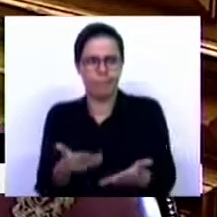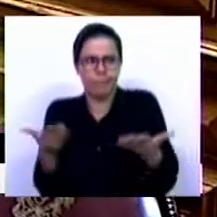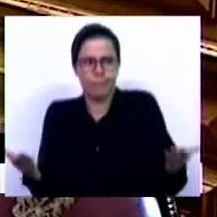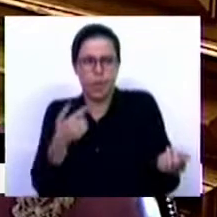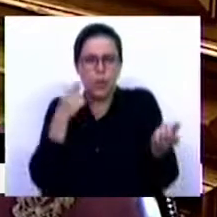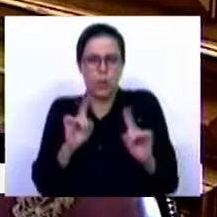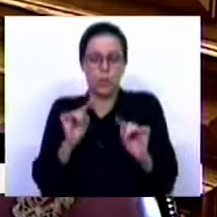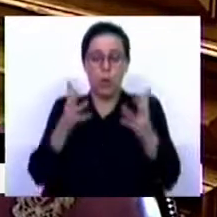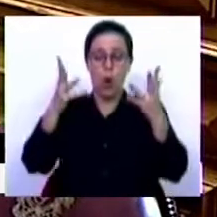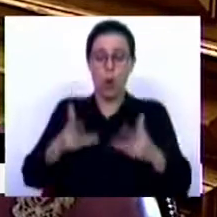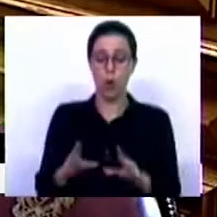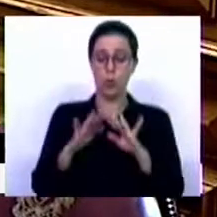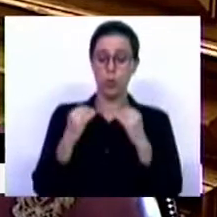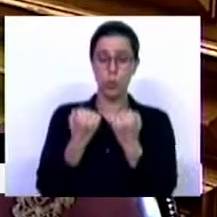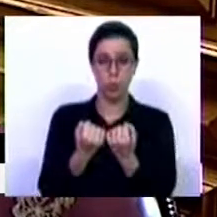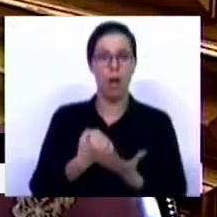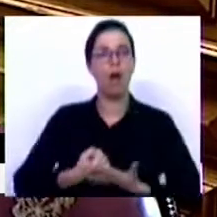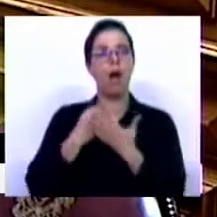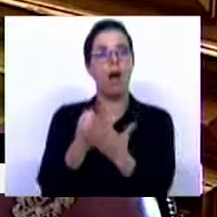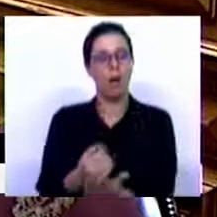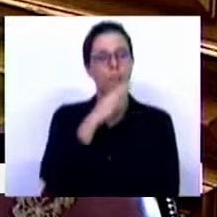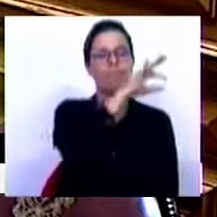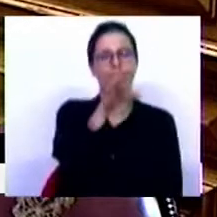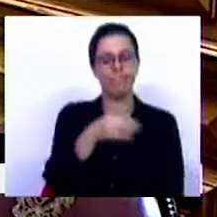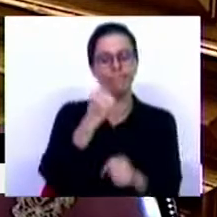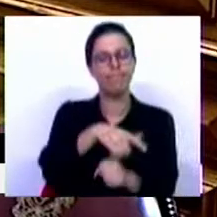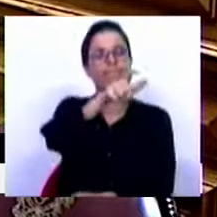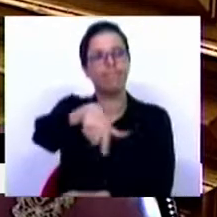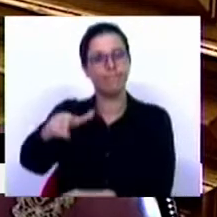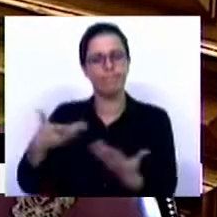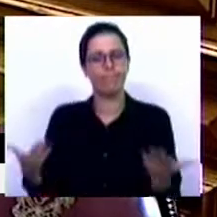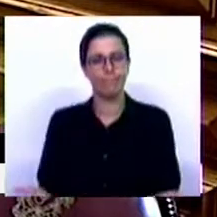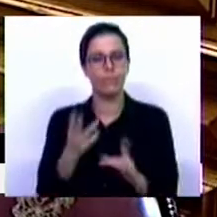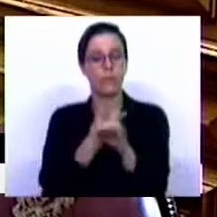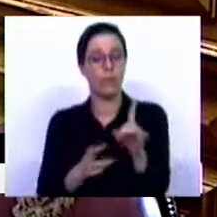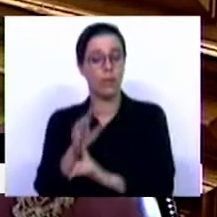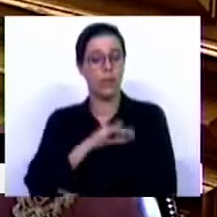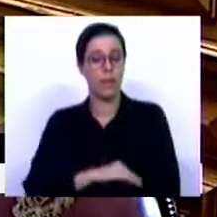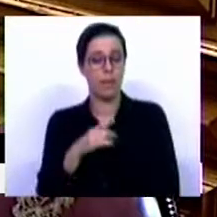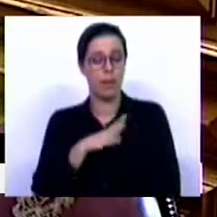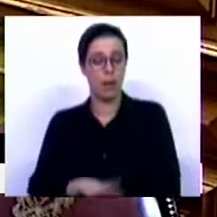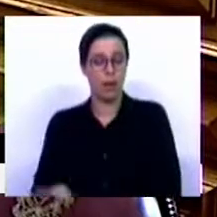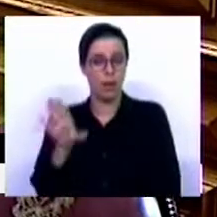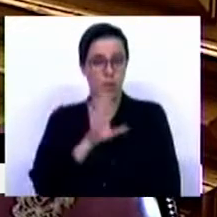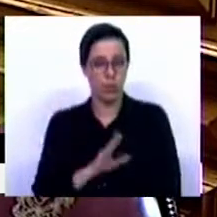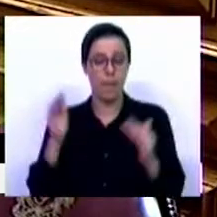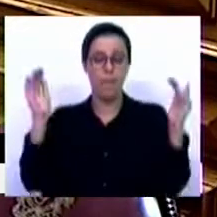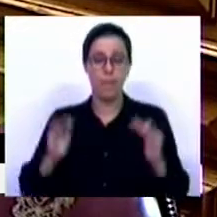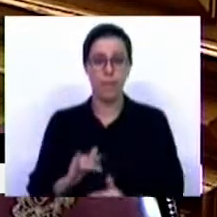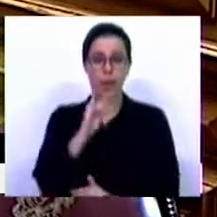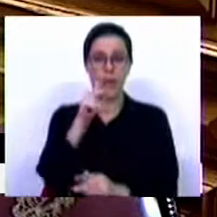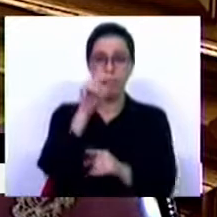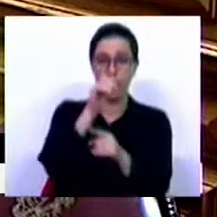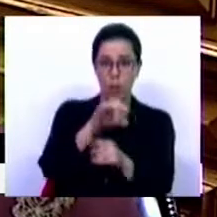Este é um orçamento social que apoia ainda mais as famílias e os trabalhadores quando aumenta o salário mínimo nacional, diminui o nível